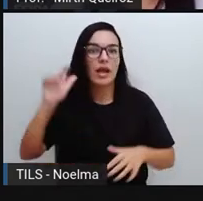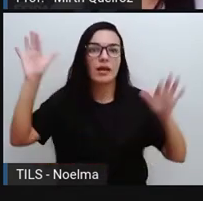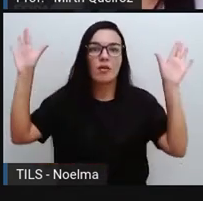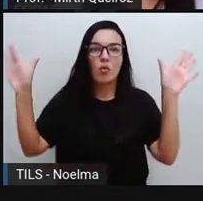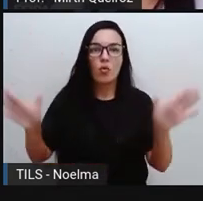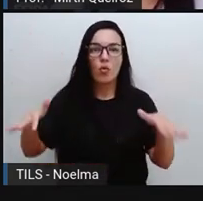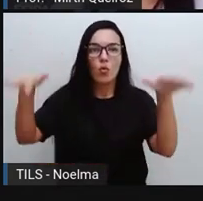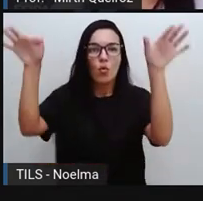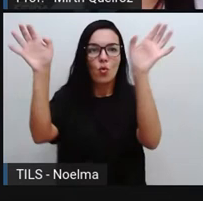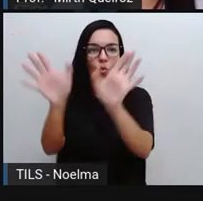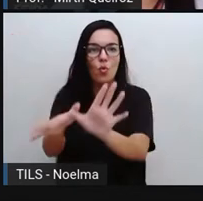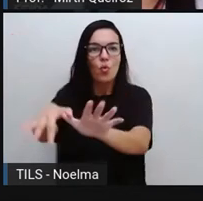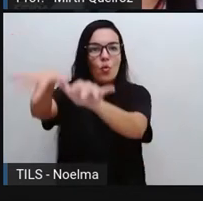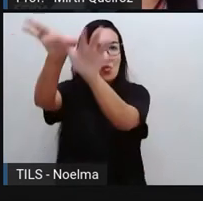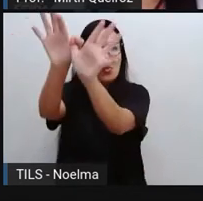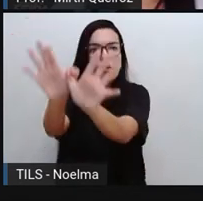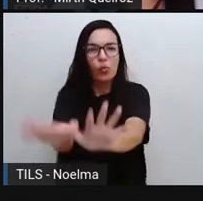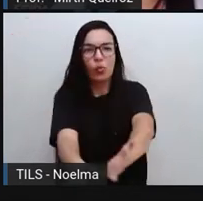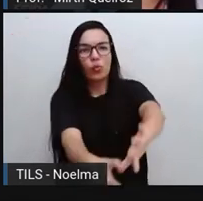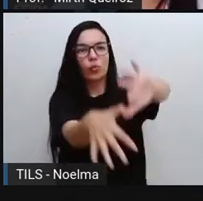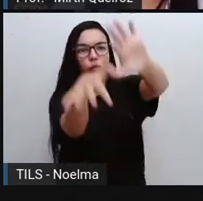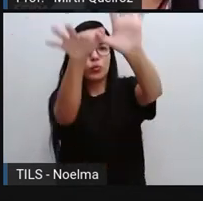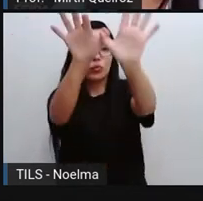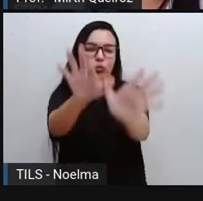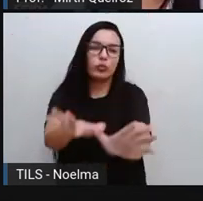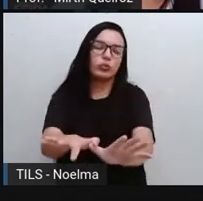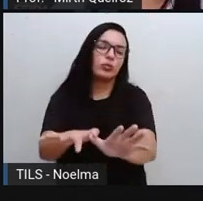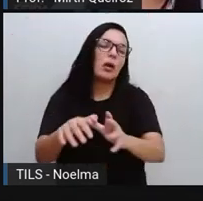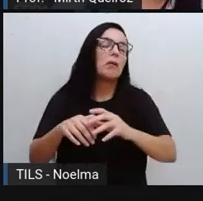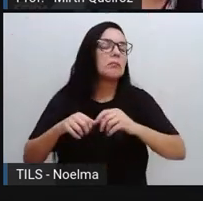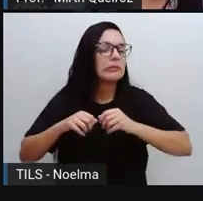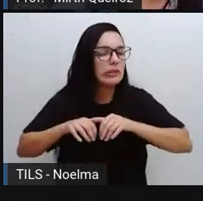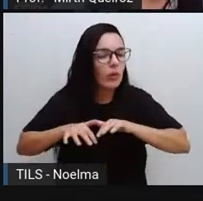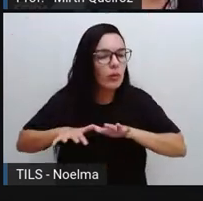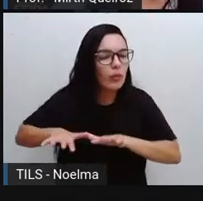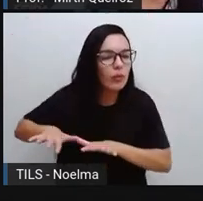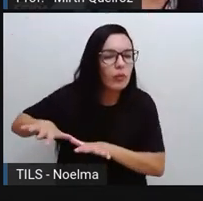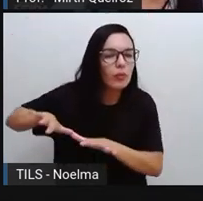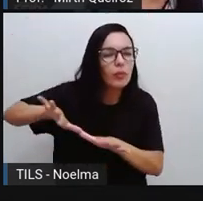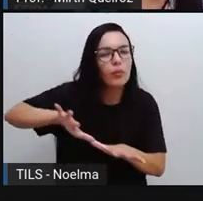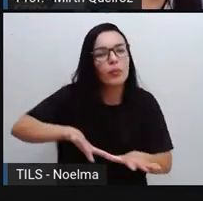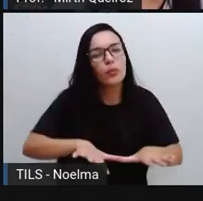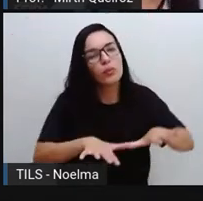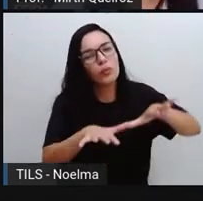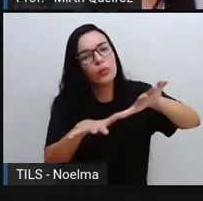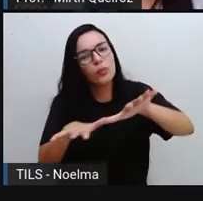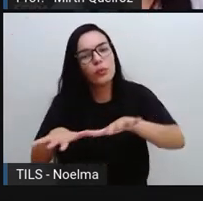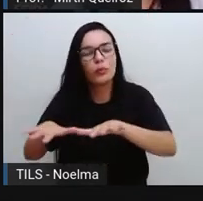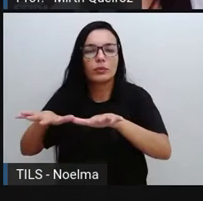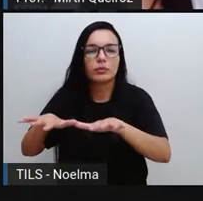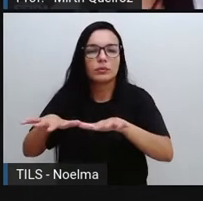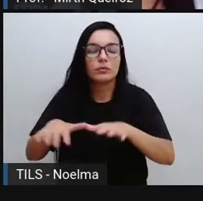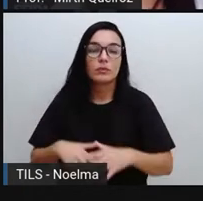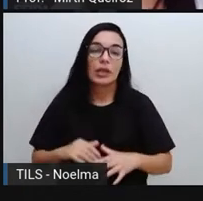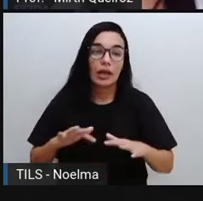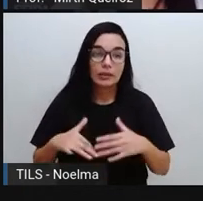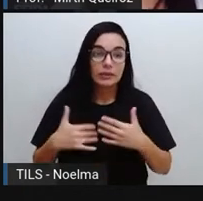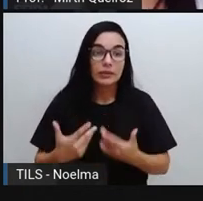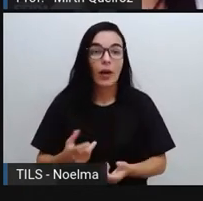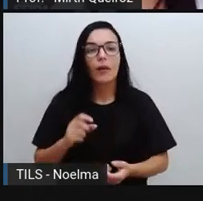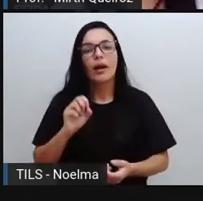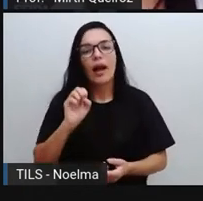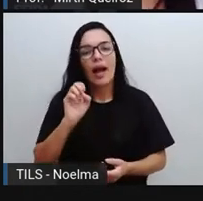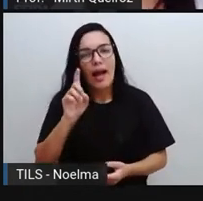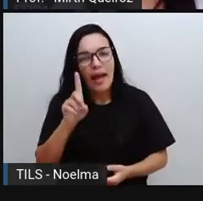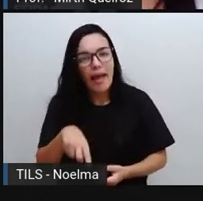aproveitam das correntes de ar, né? Para não precisar bater as suas asas. E, assim, eles iriam